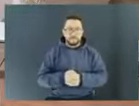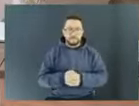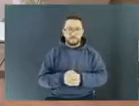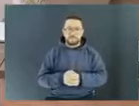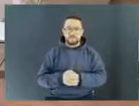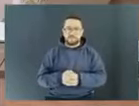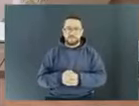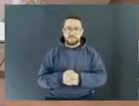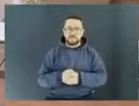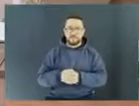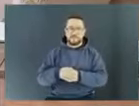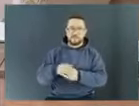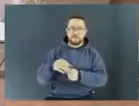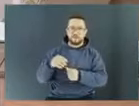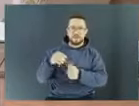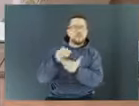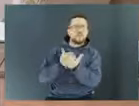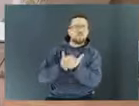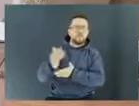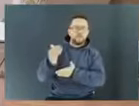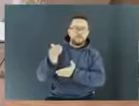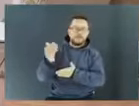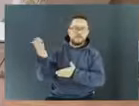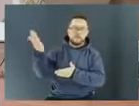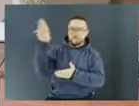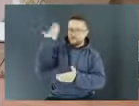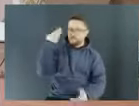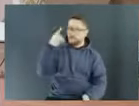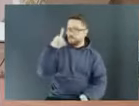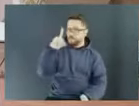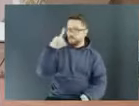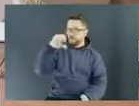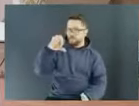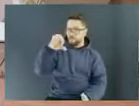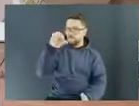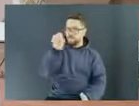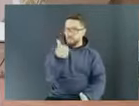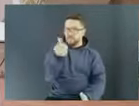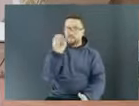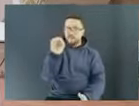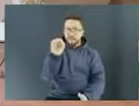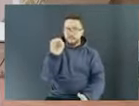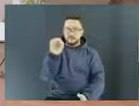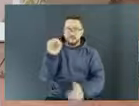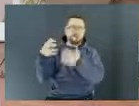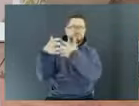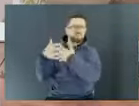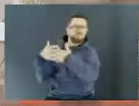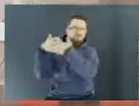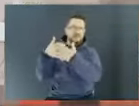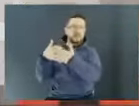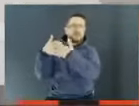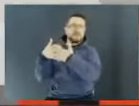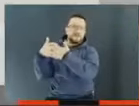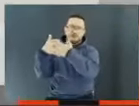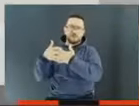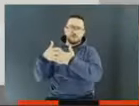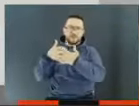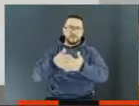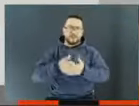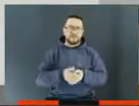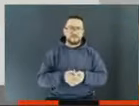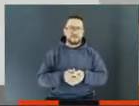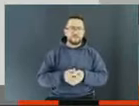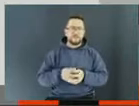surgiu no final da década de 60, nos Estados Unidos, e na Europa, no final da década de 70. No Brasil, desde a década de 90,